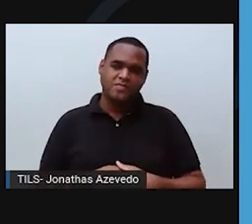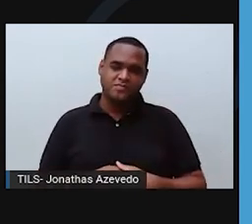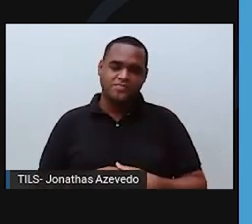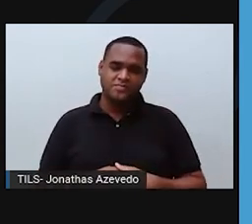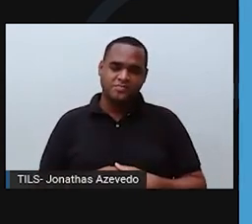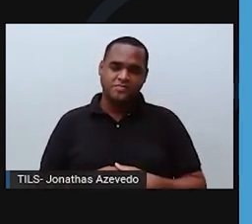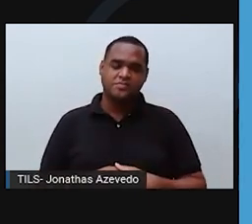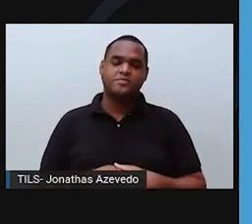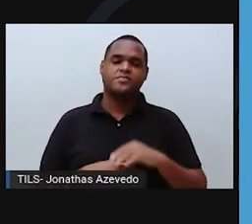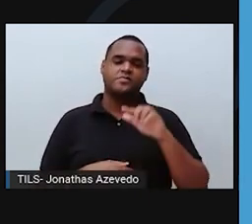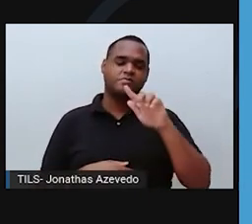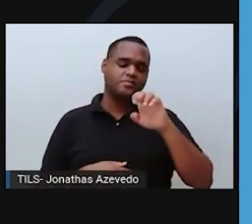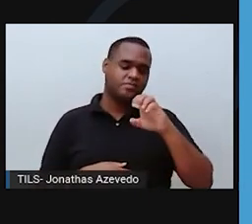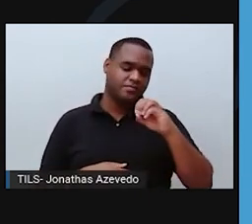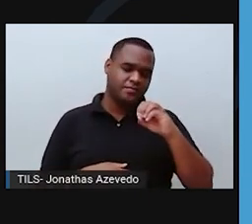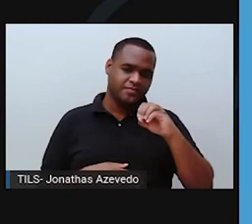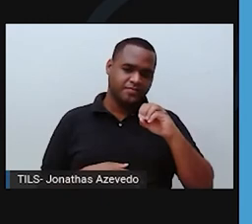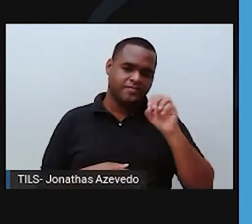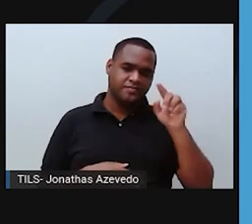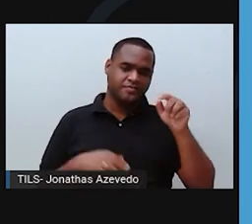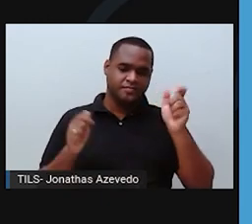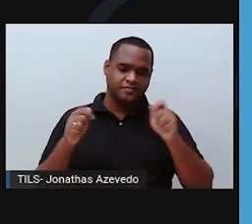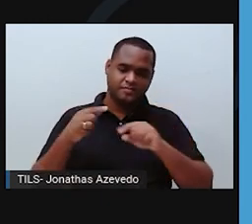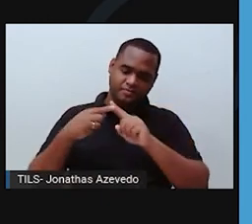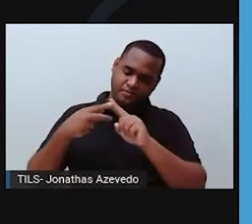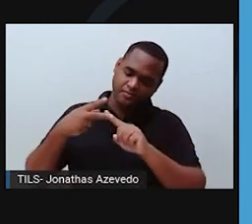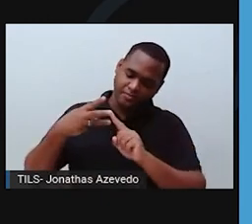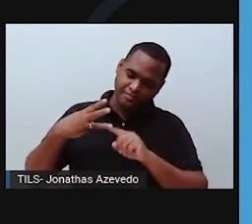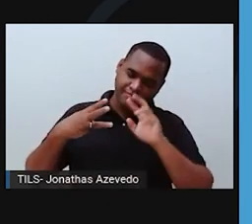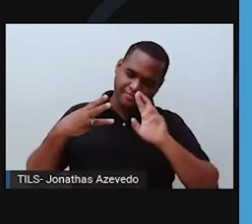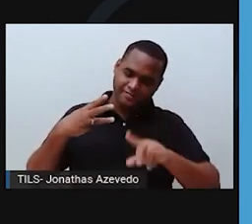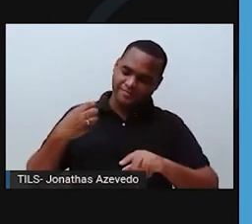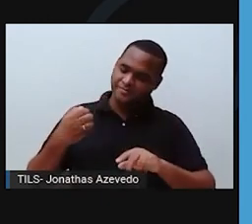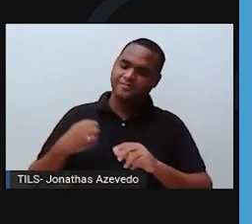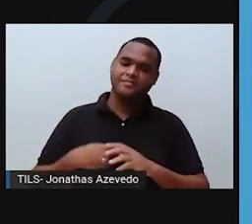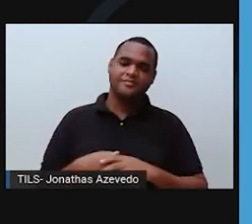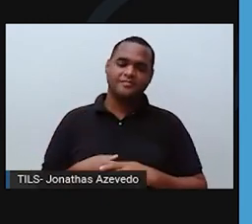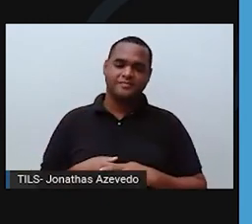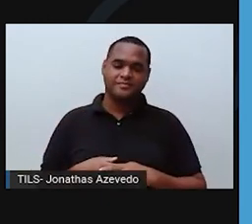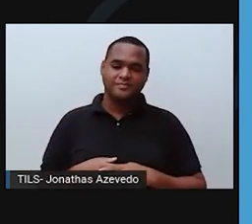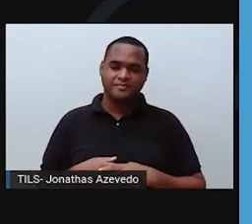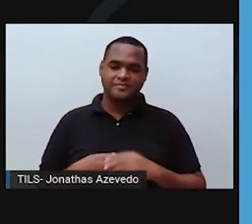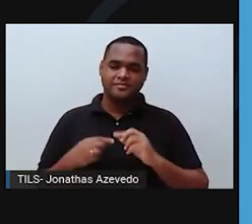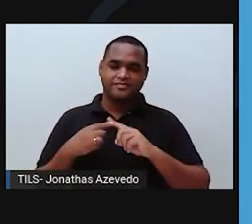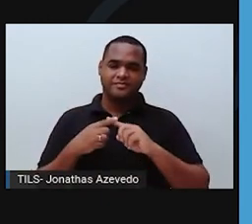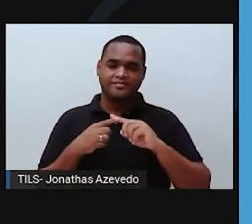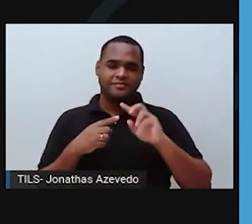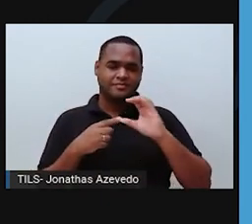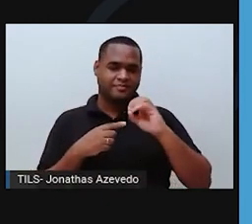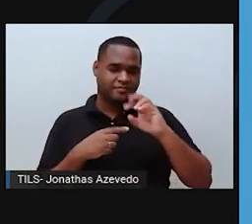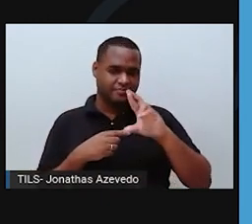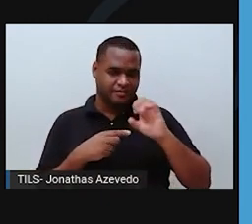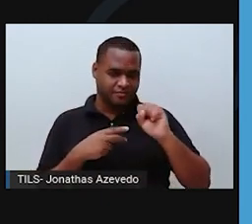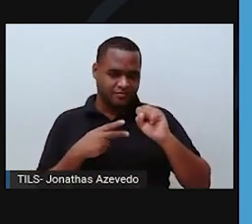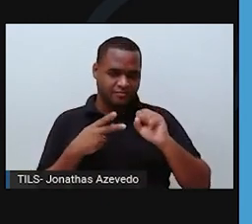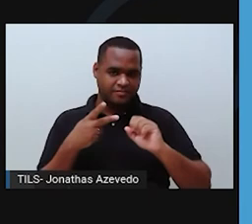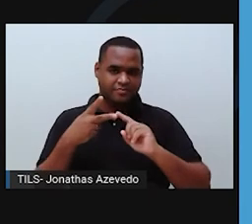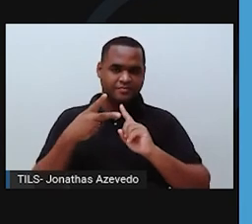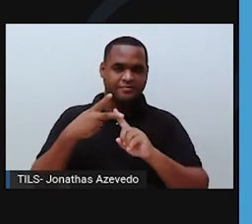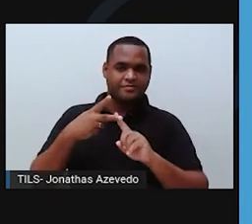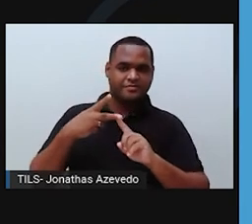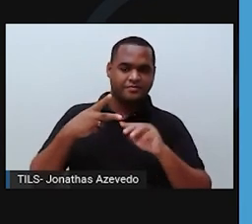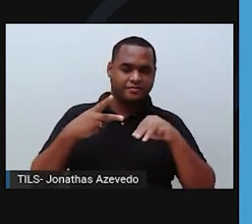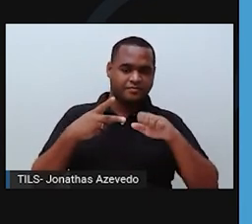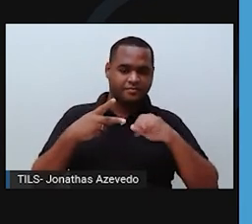A geosfera é dividida em três camadas diferentes. A crosta, o manto